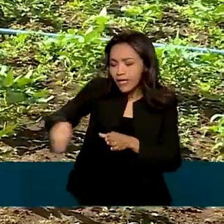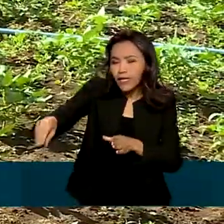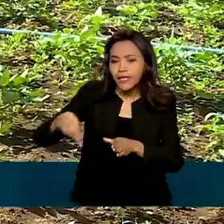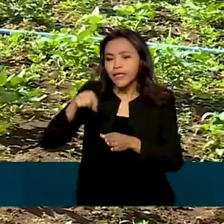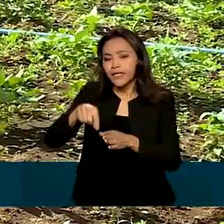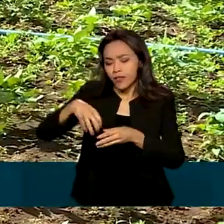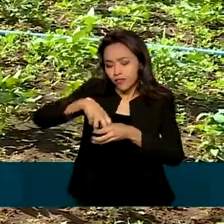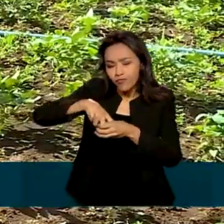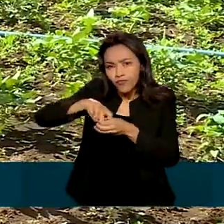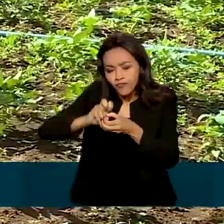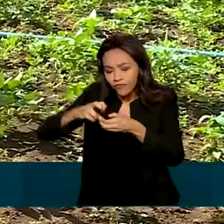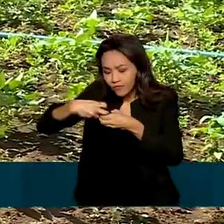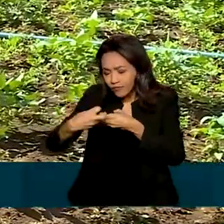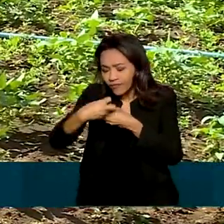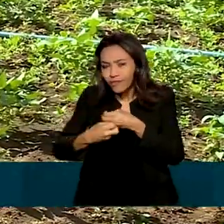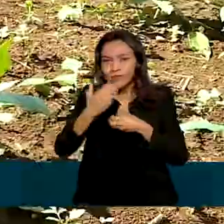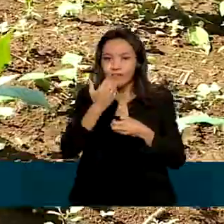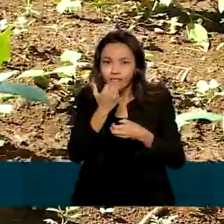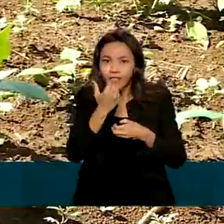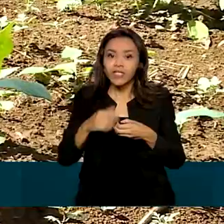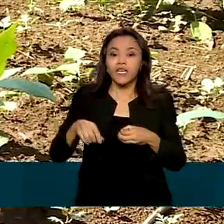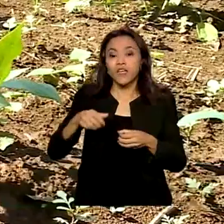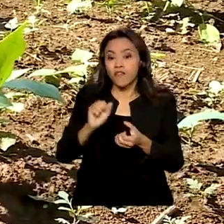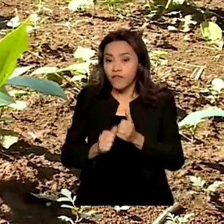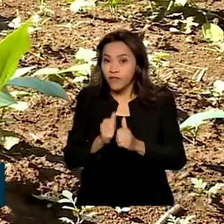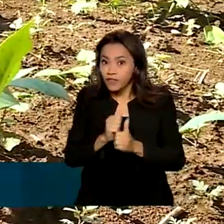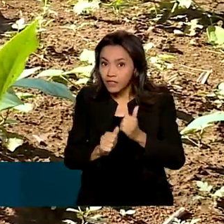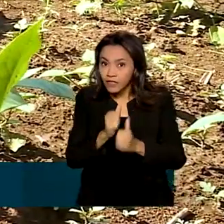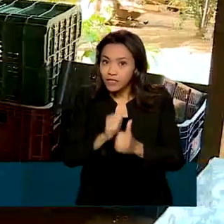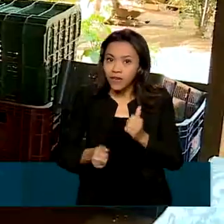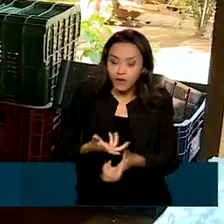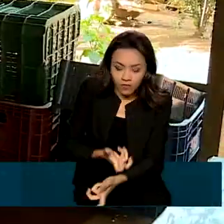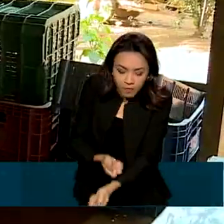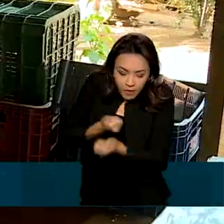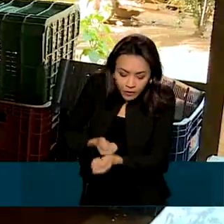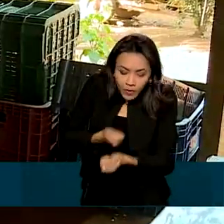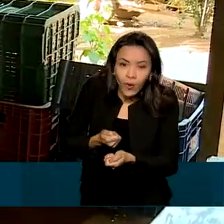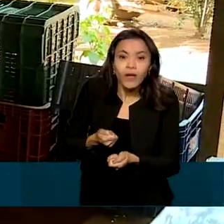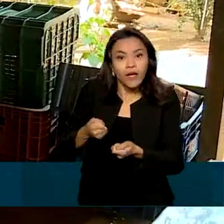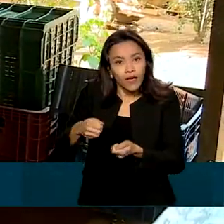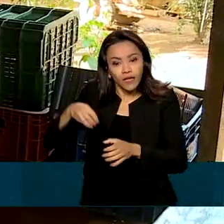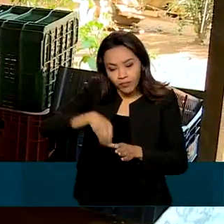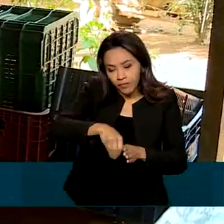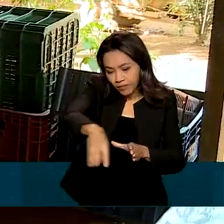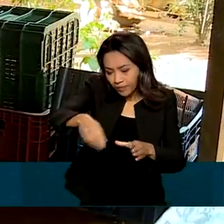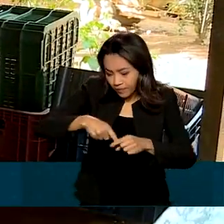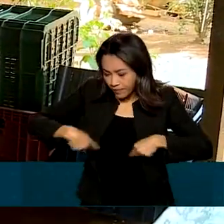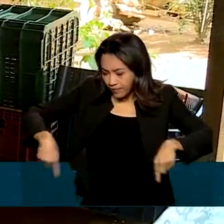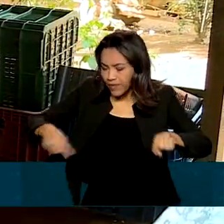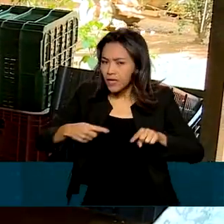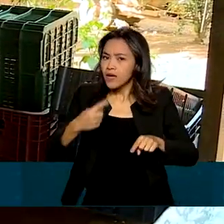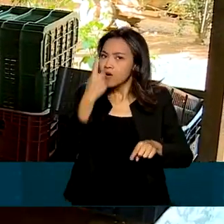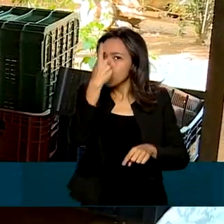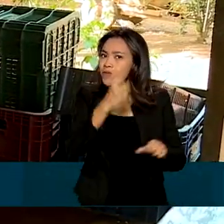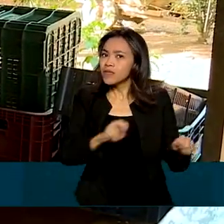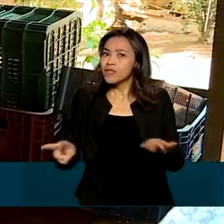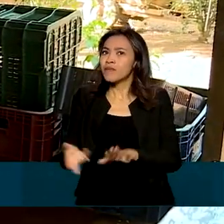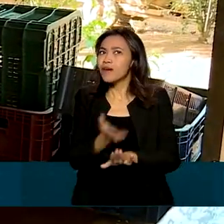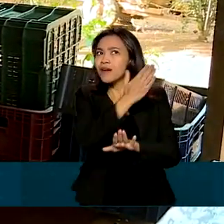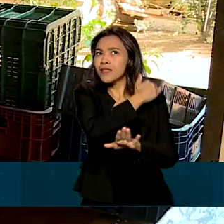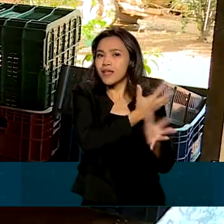além de outras culturas como milho, feijão e mandioca. Há uma semana, recebeu o tão esperado título